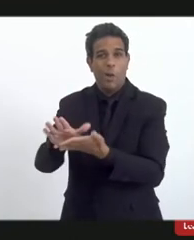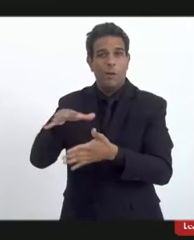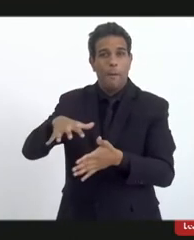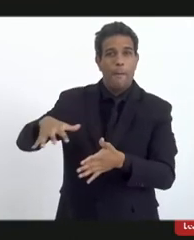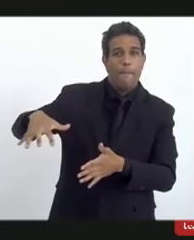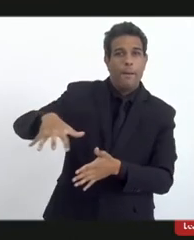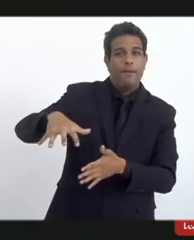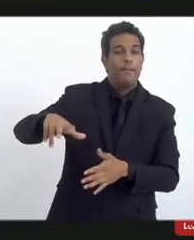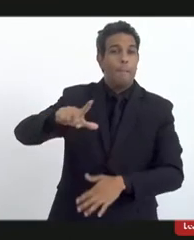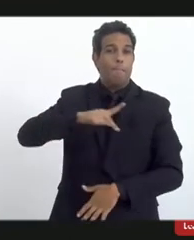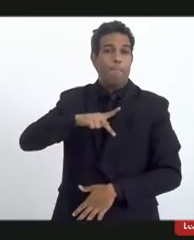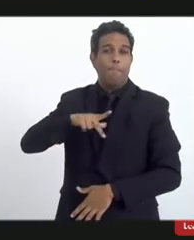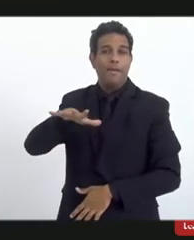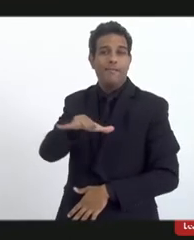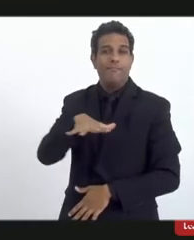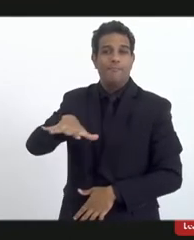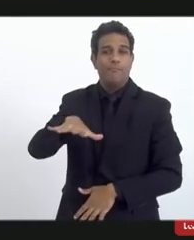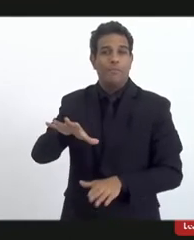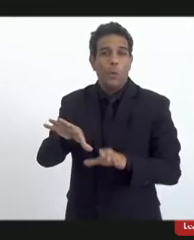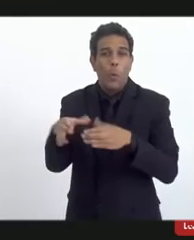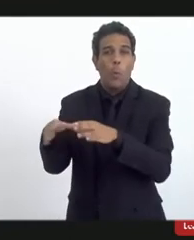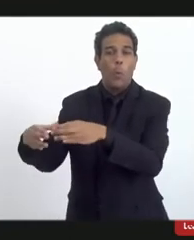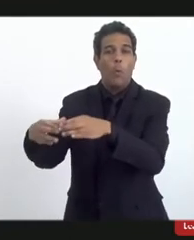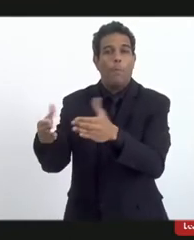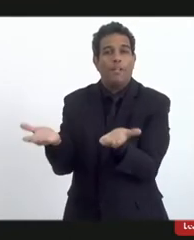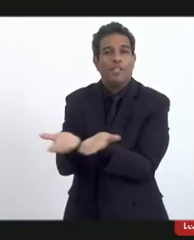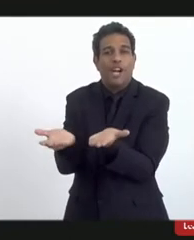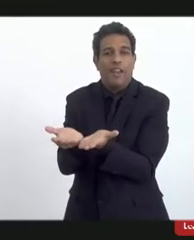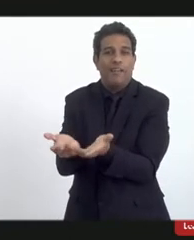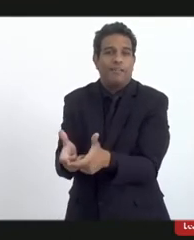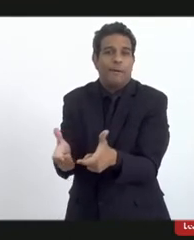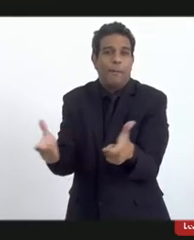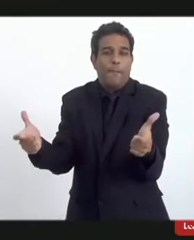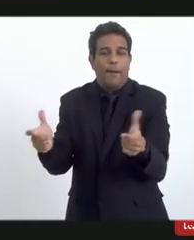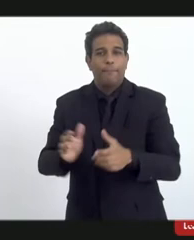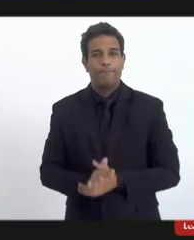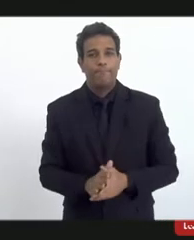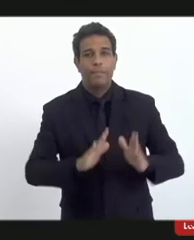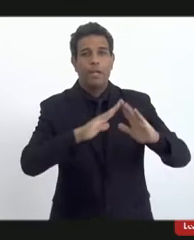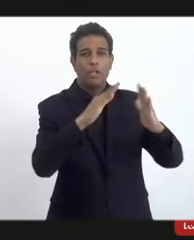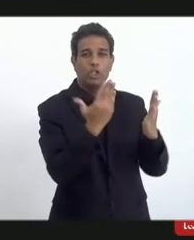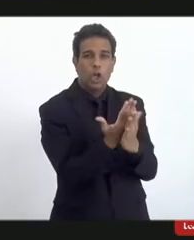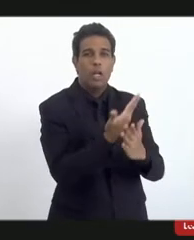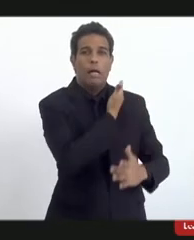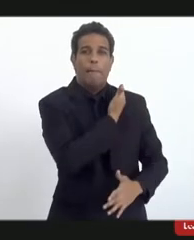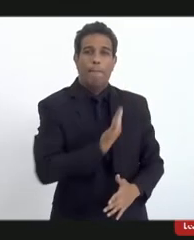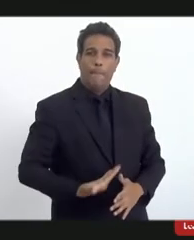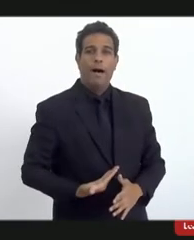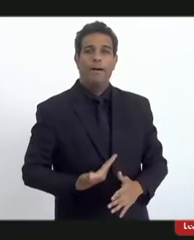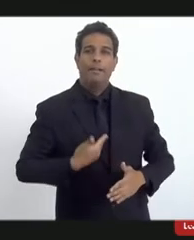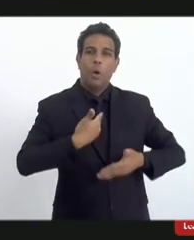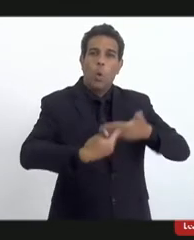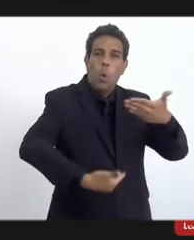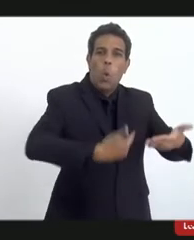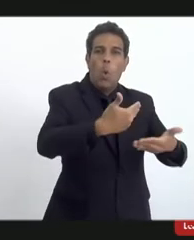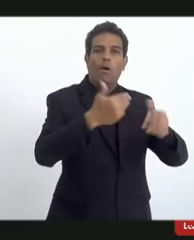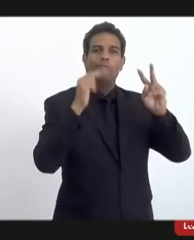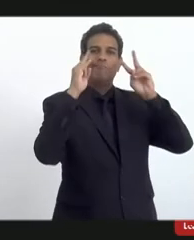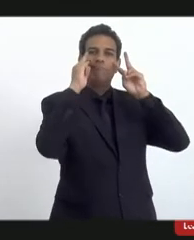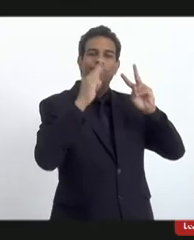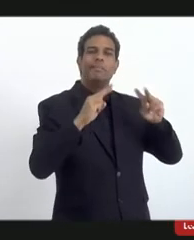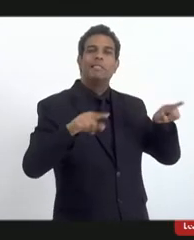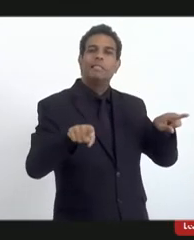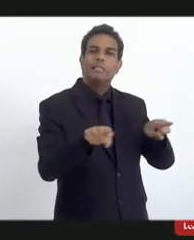privatizados por esses mesmos grupos. algumas escolas públicas idem até